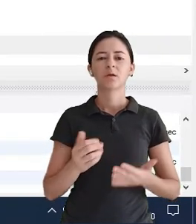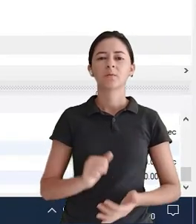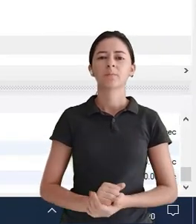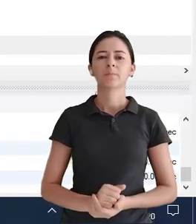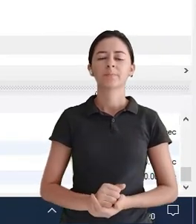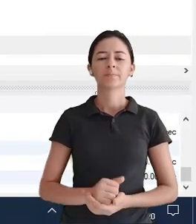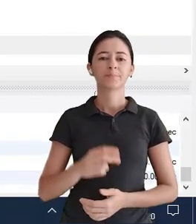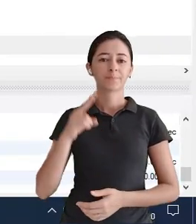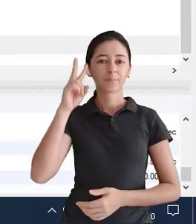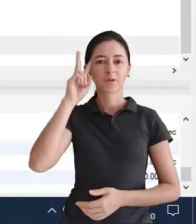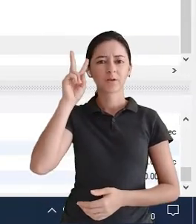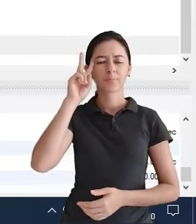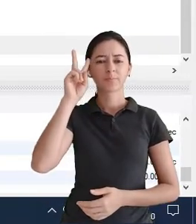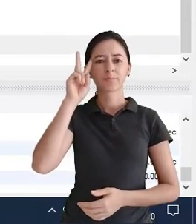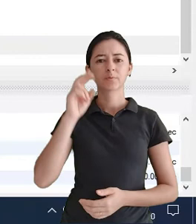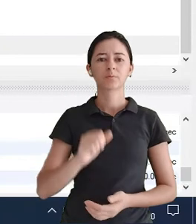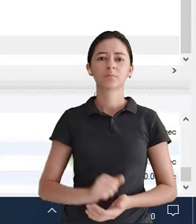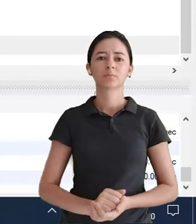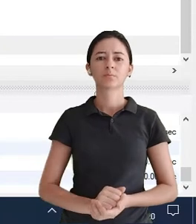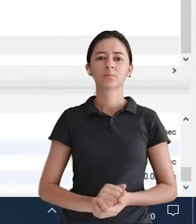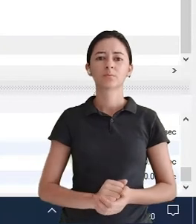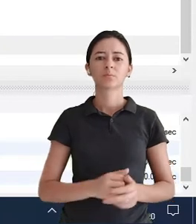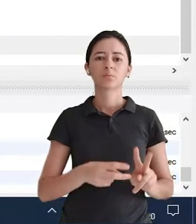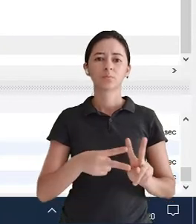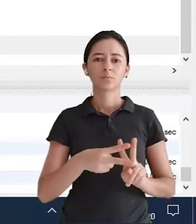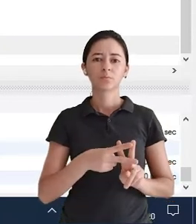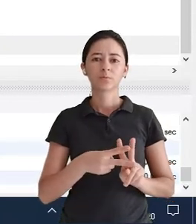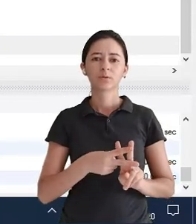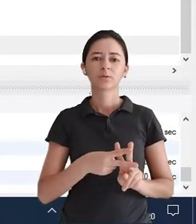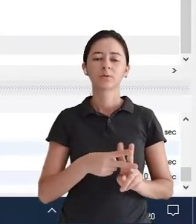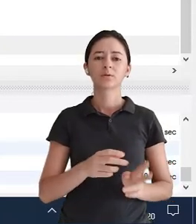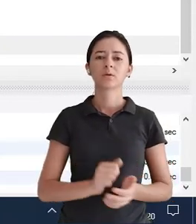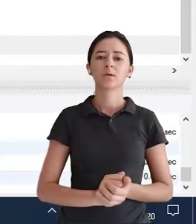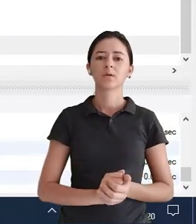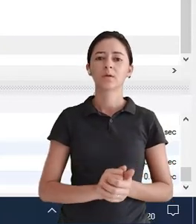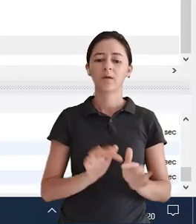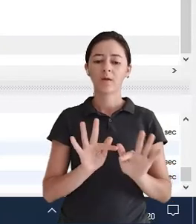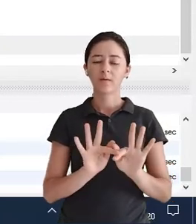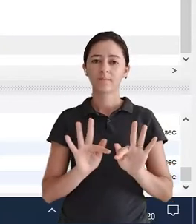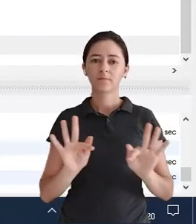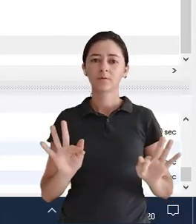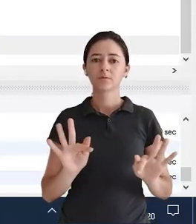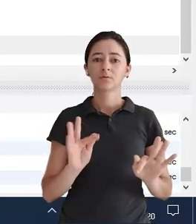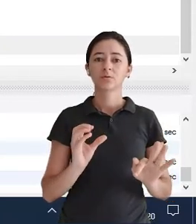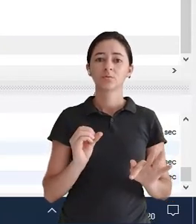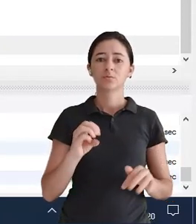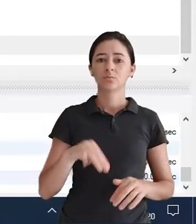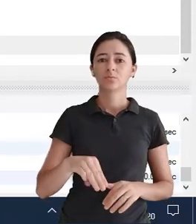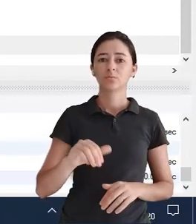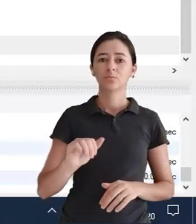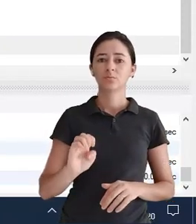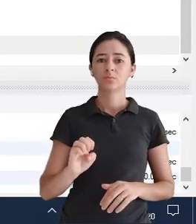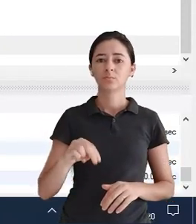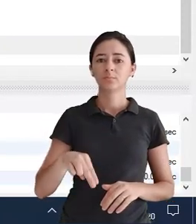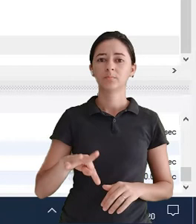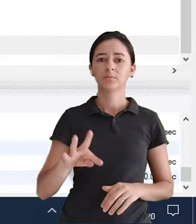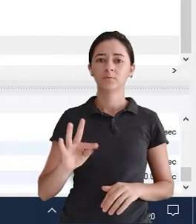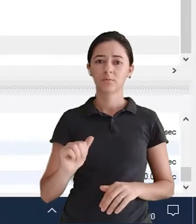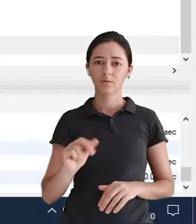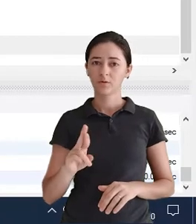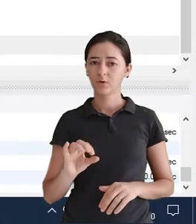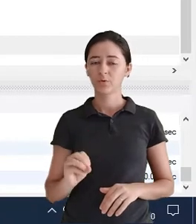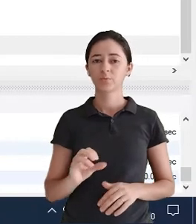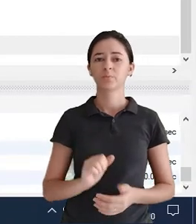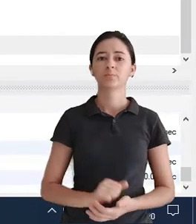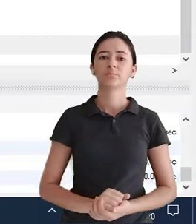Lembrando que esse jogo da velha É o Comentário Quando a gente comenta O compilador não executa Essa